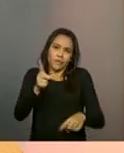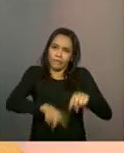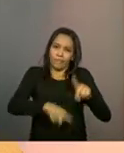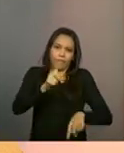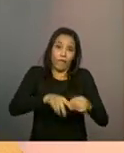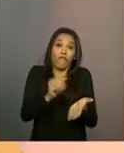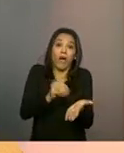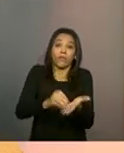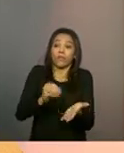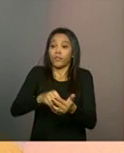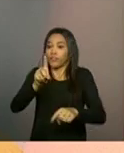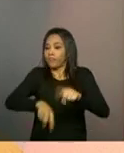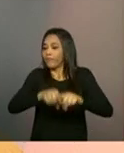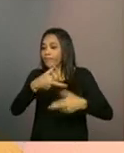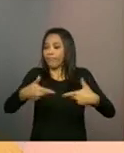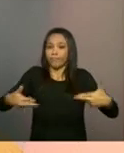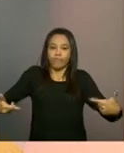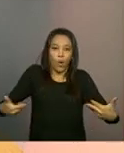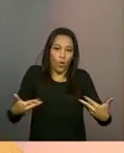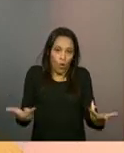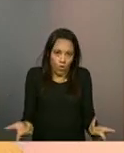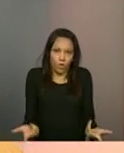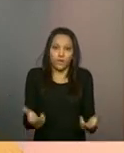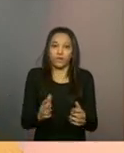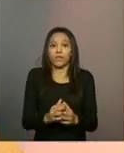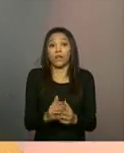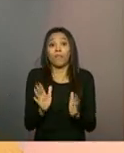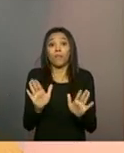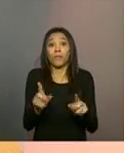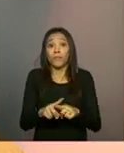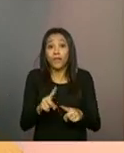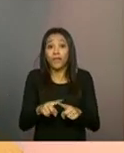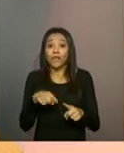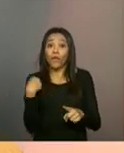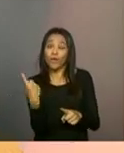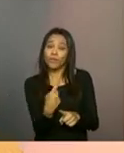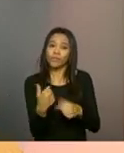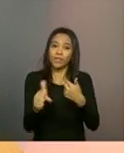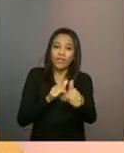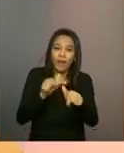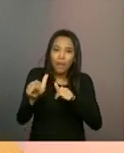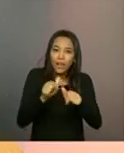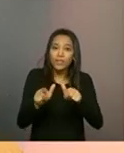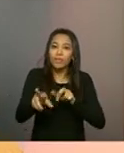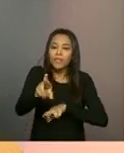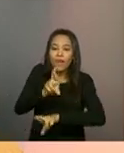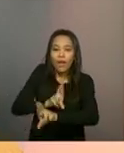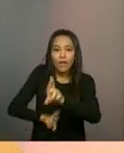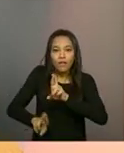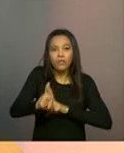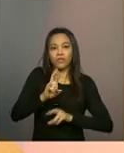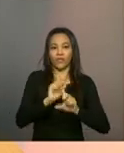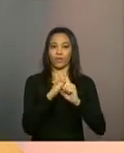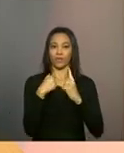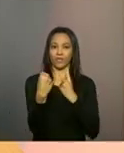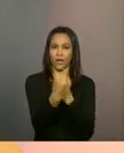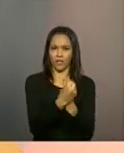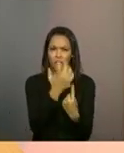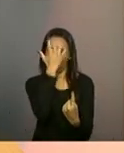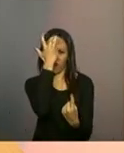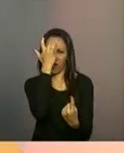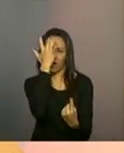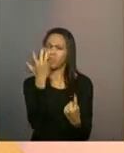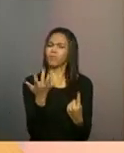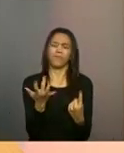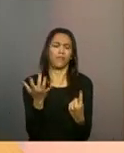ou relacionais, né? Então, a gente está trabalhando num campo do humano e no campo de relações sociais, que são relações complexas, relações